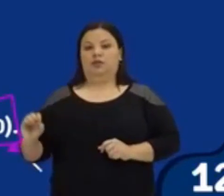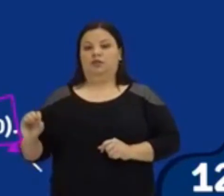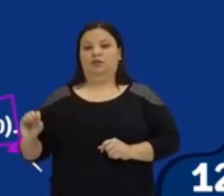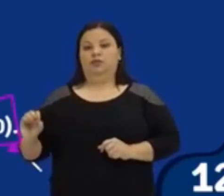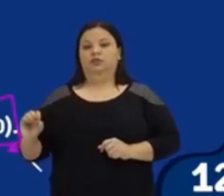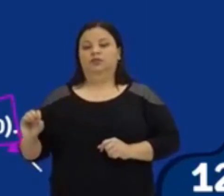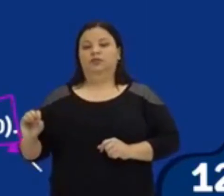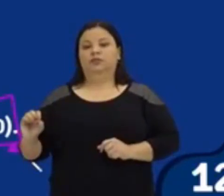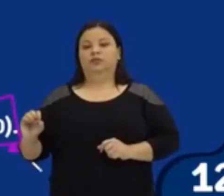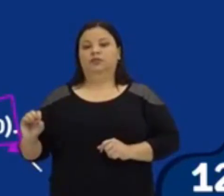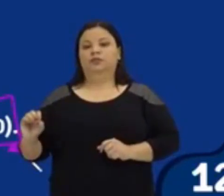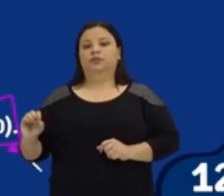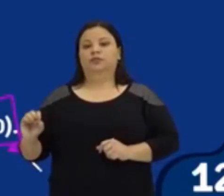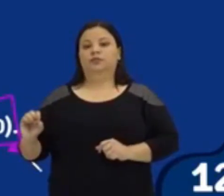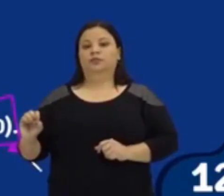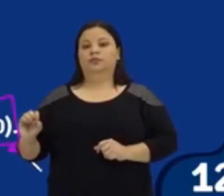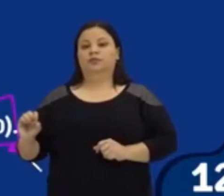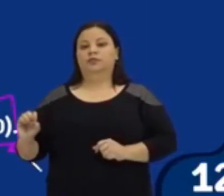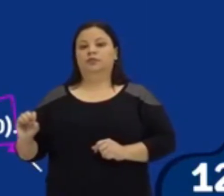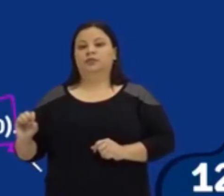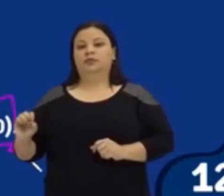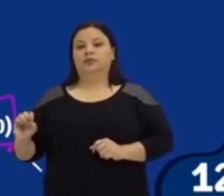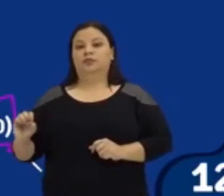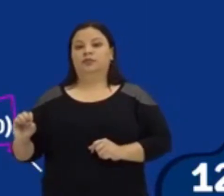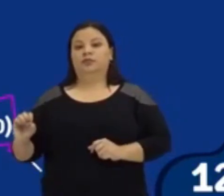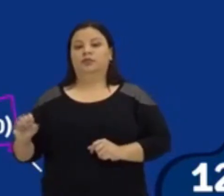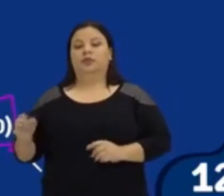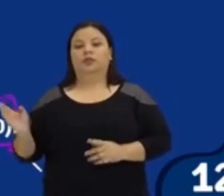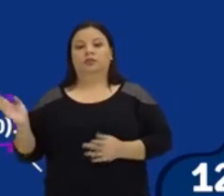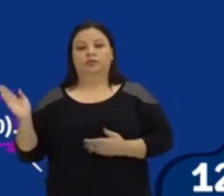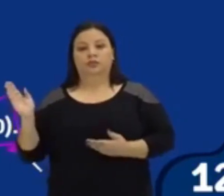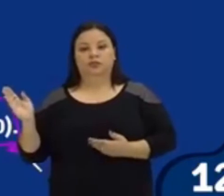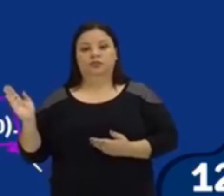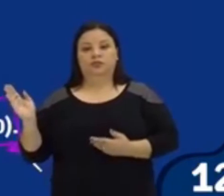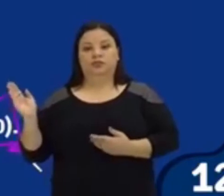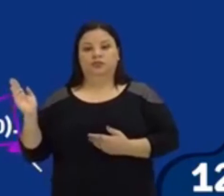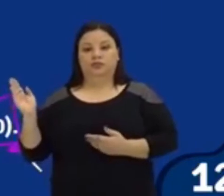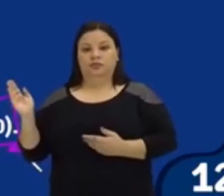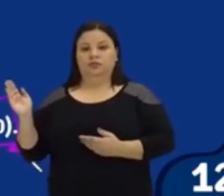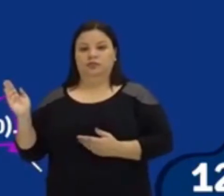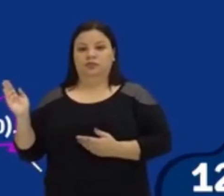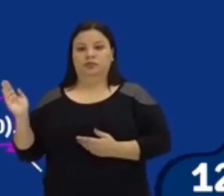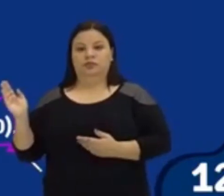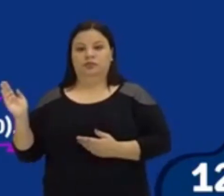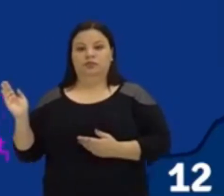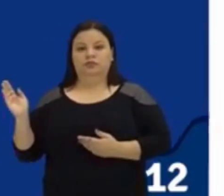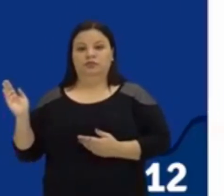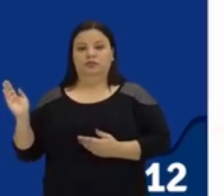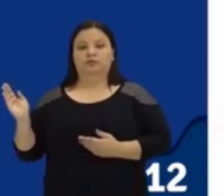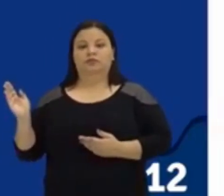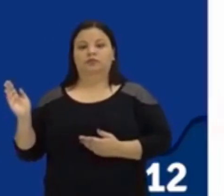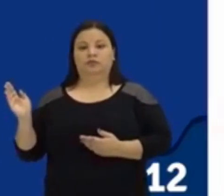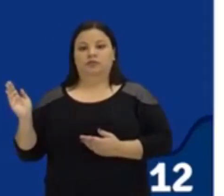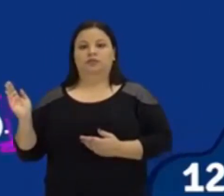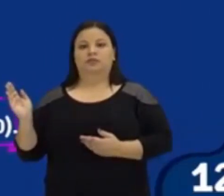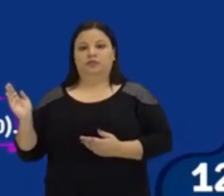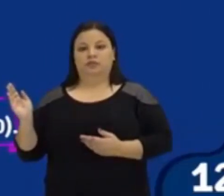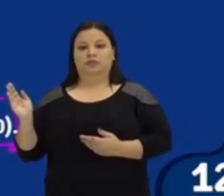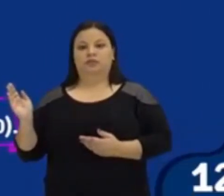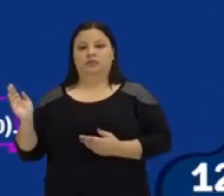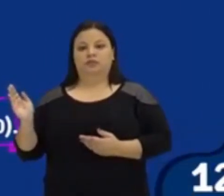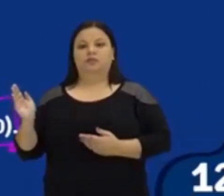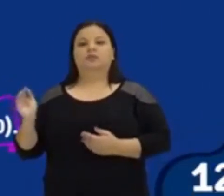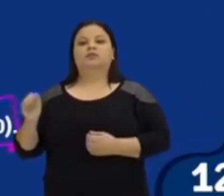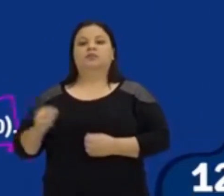função aí incompleta. A função, ela não tem o valor do B. O nosso B, ele é zero. Pode ver que nem